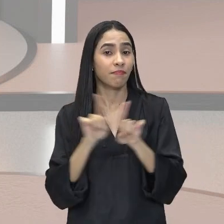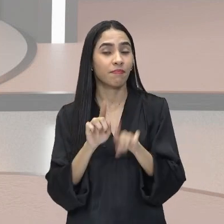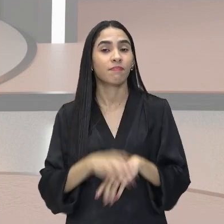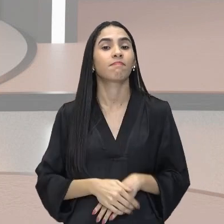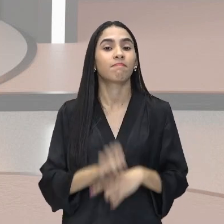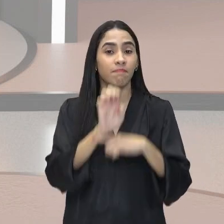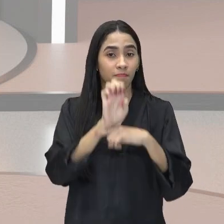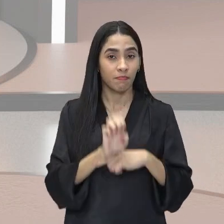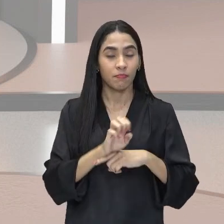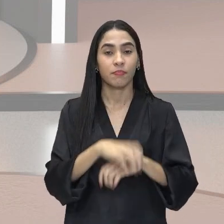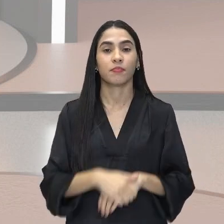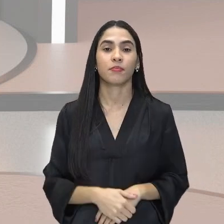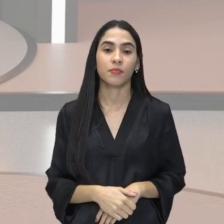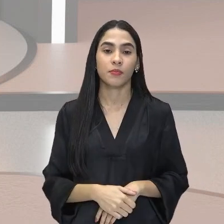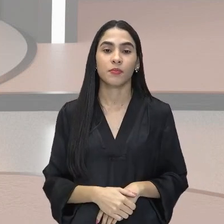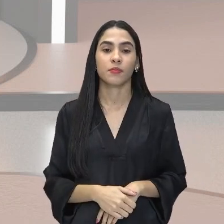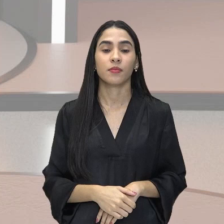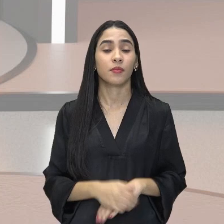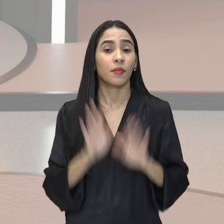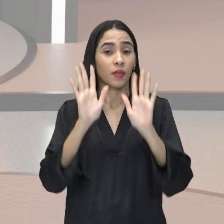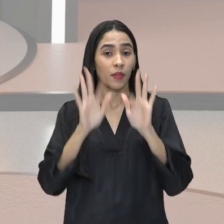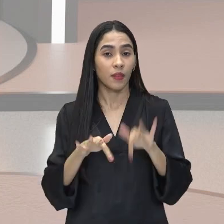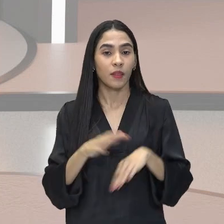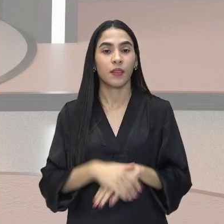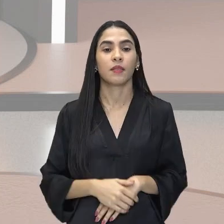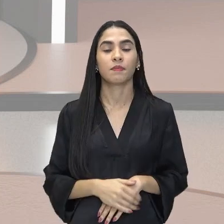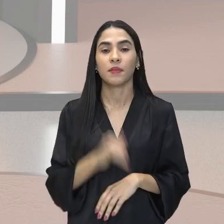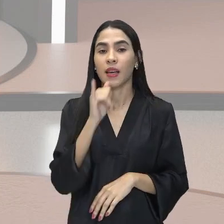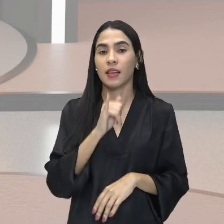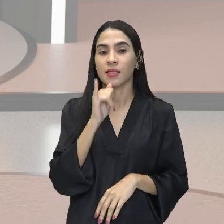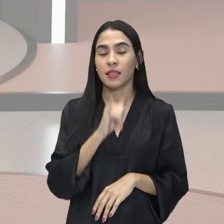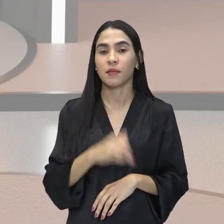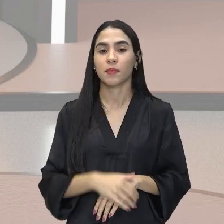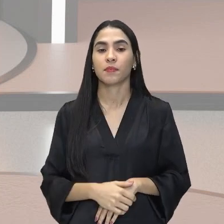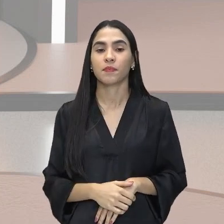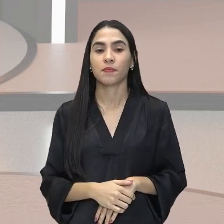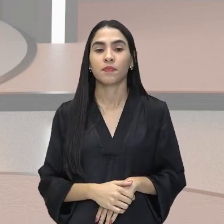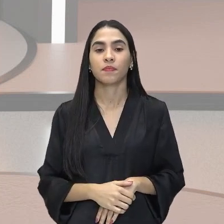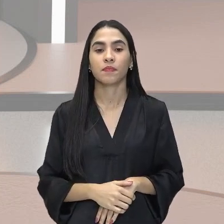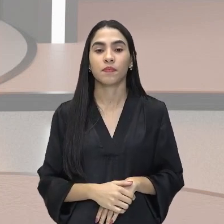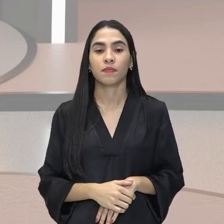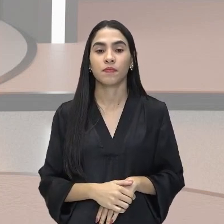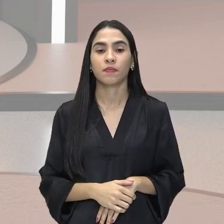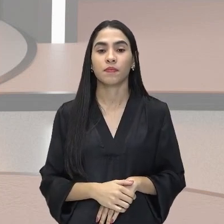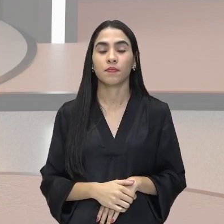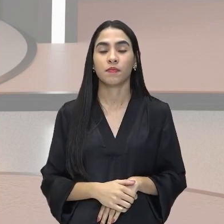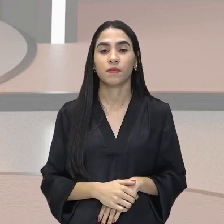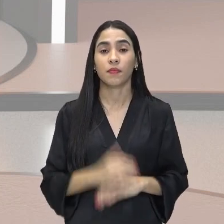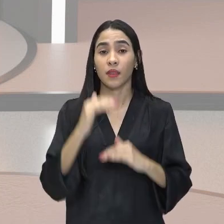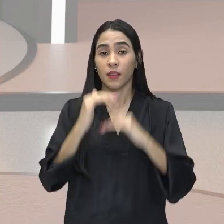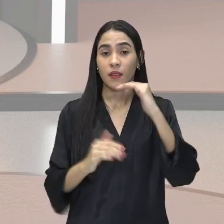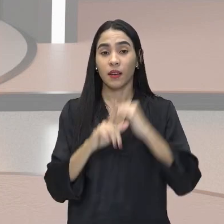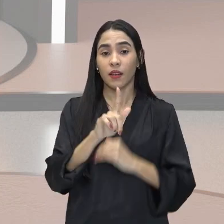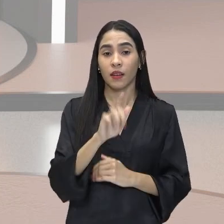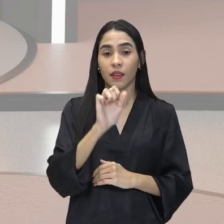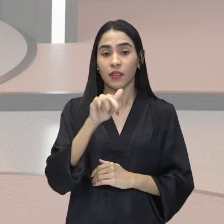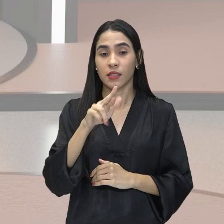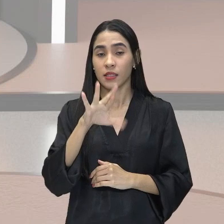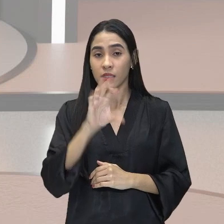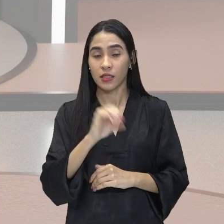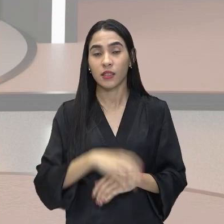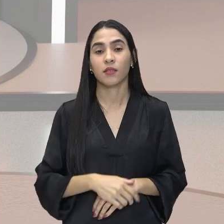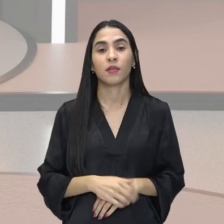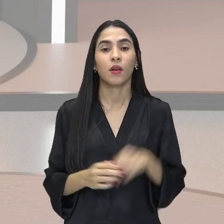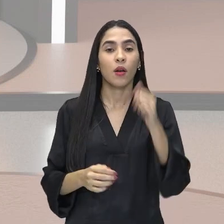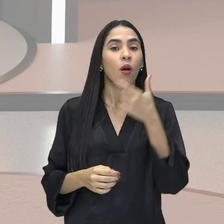estados. E para finalizar, os exemplos que nós estamos trazendo é a desigualdade de gênero, que é a diferença entre